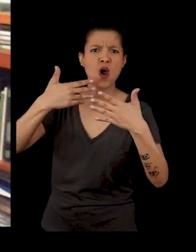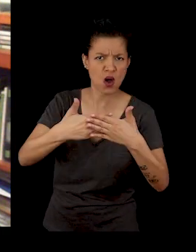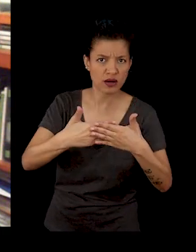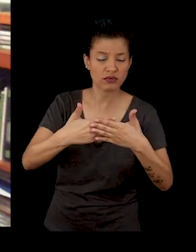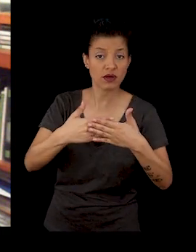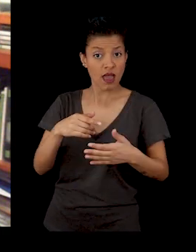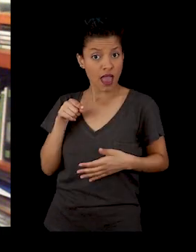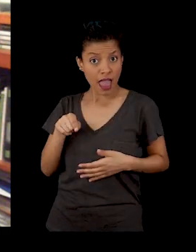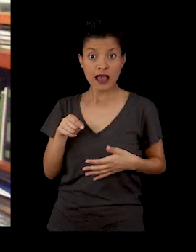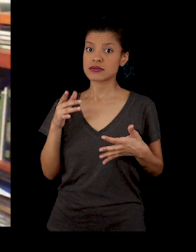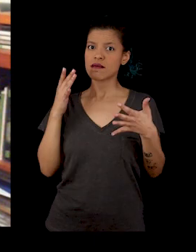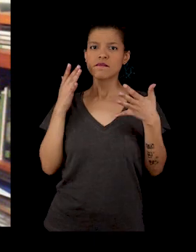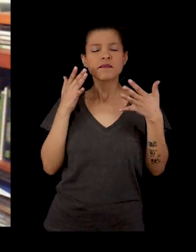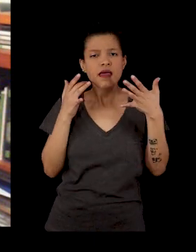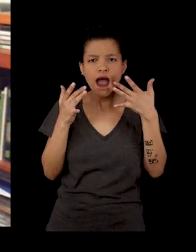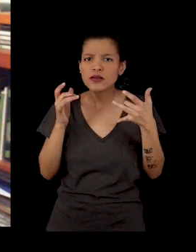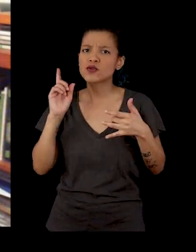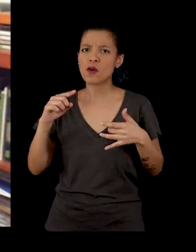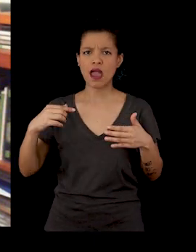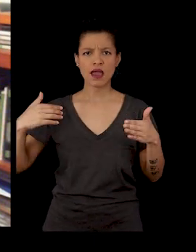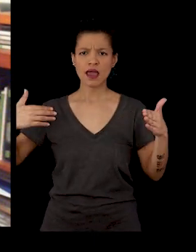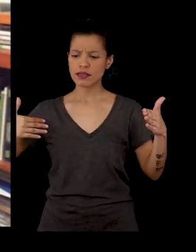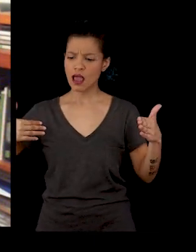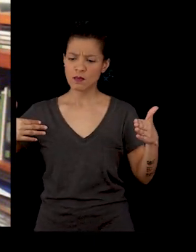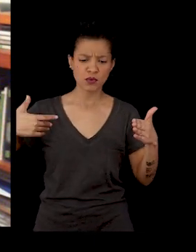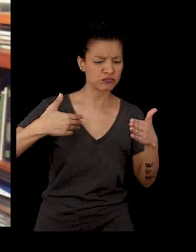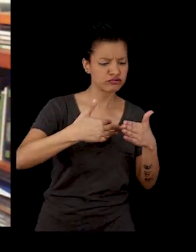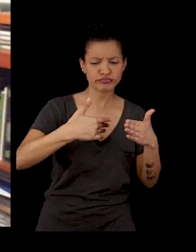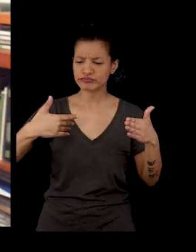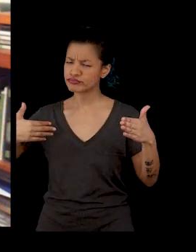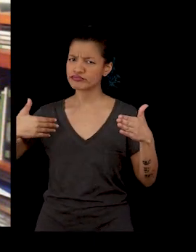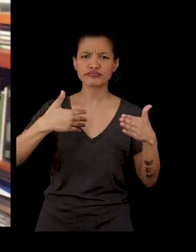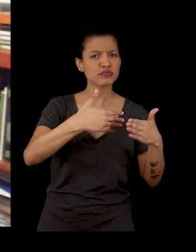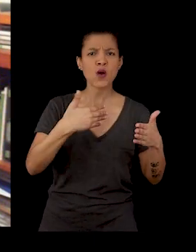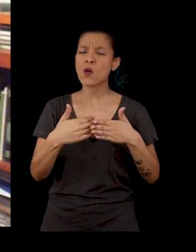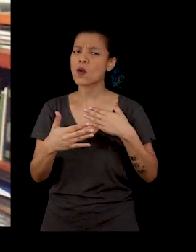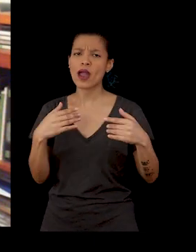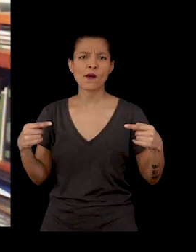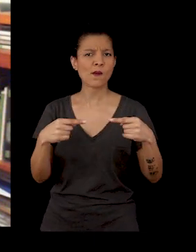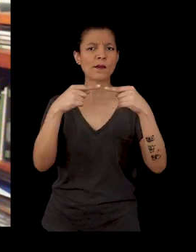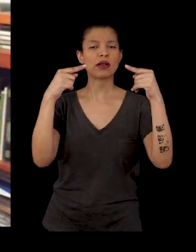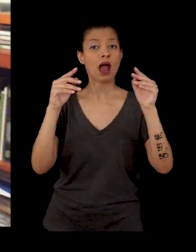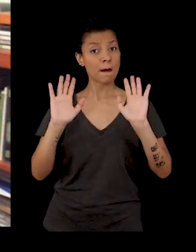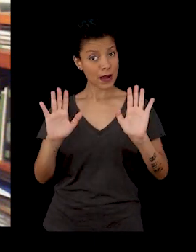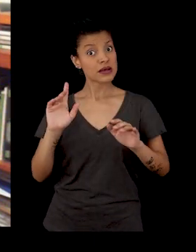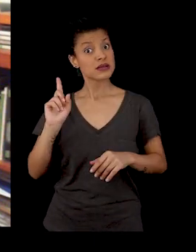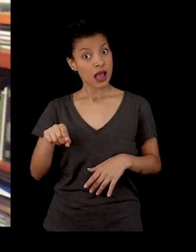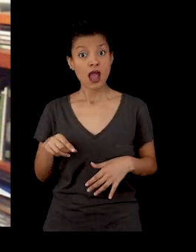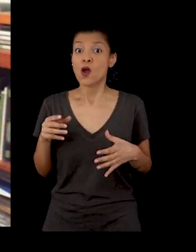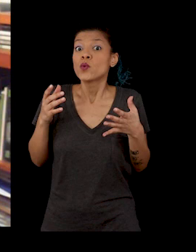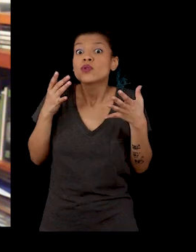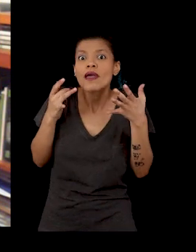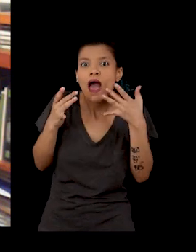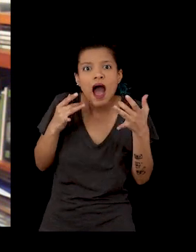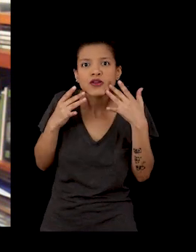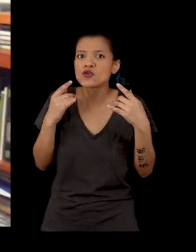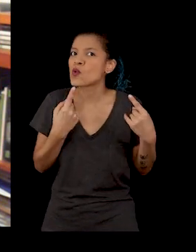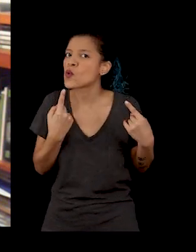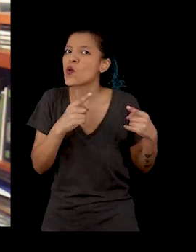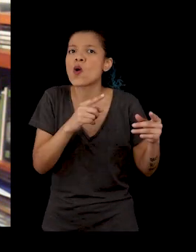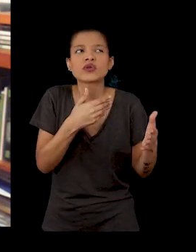Acho que é uma peça absolutamente atemporal, embora seja uma peça contra todas as formas de